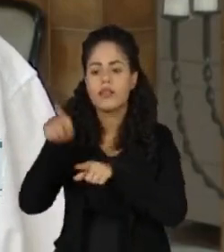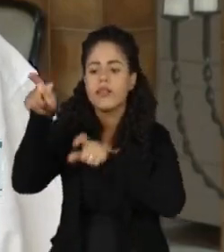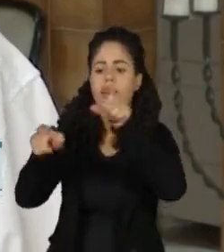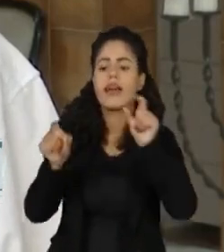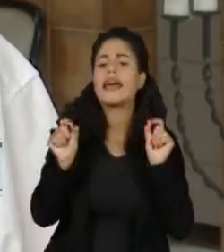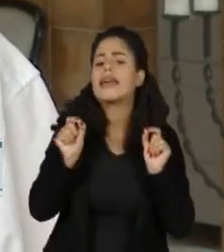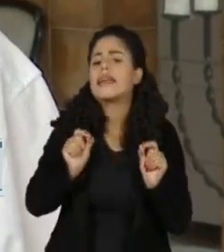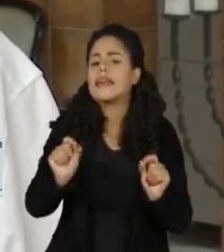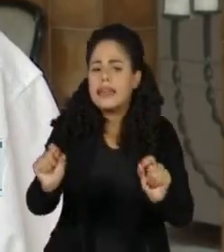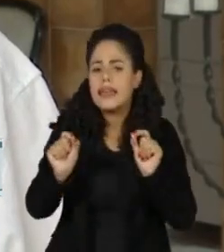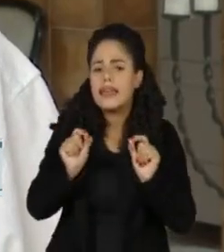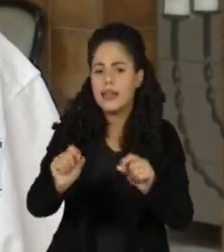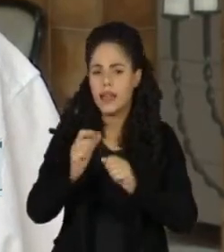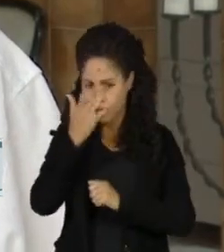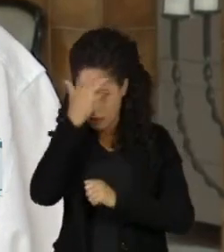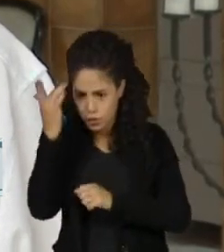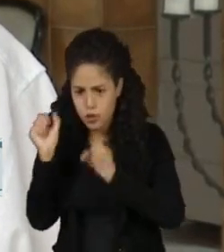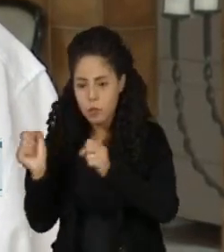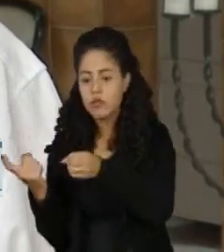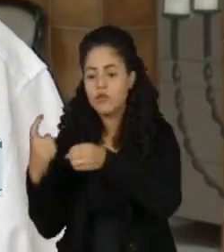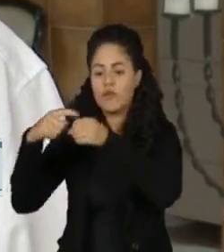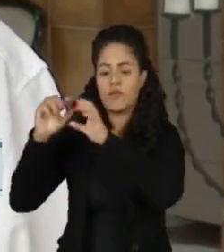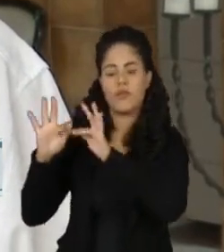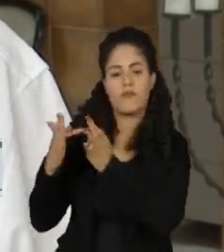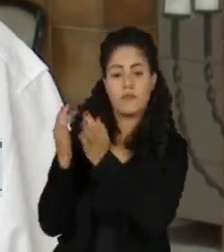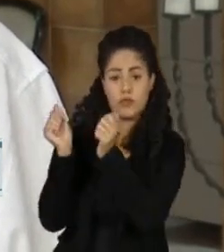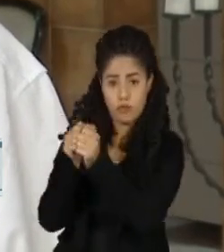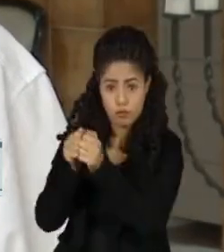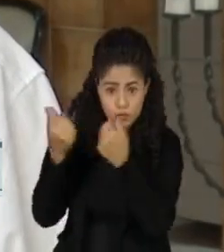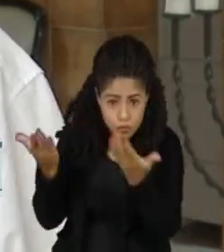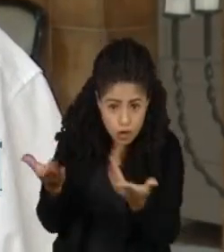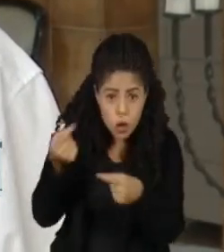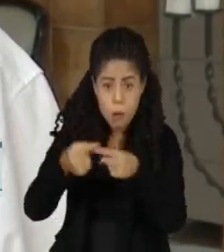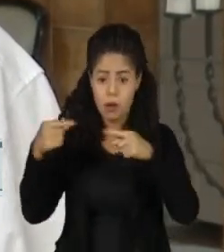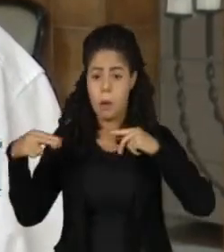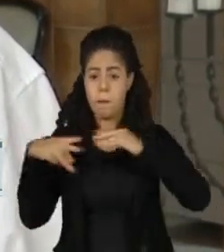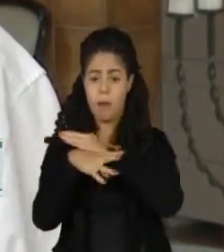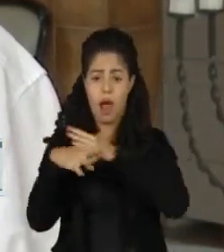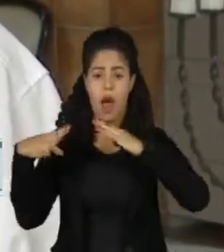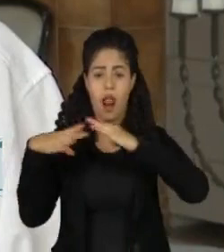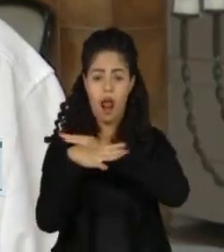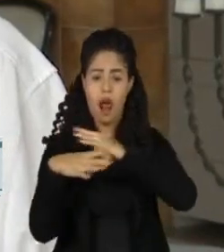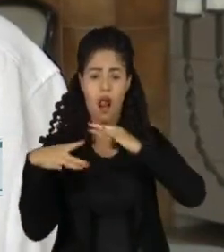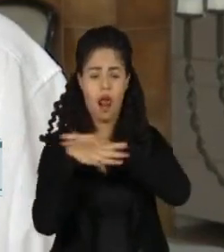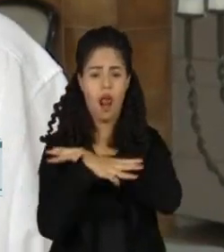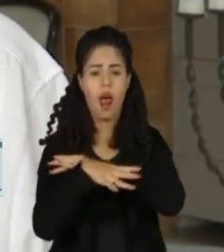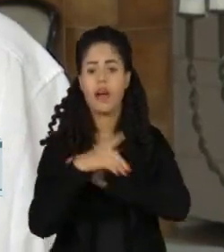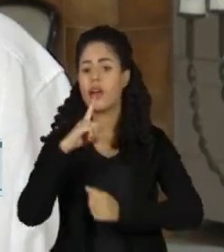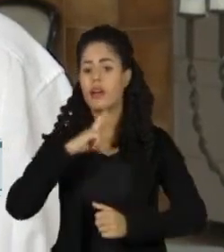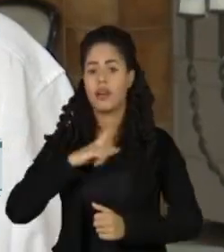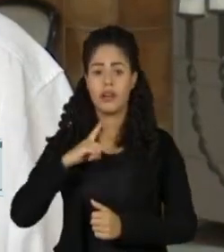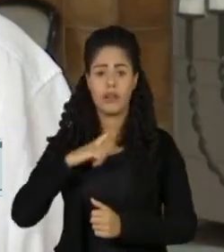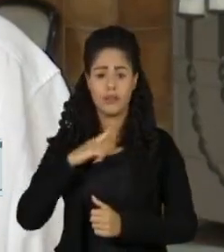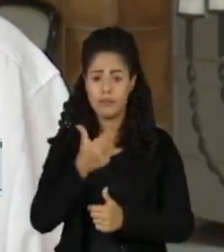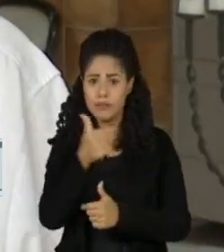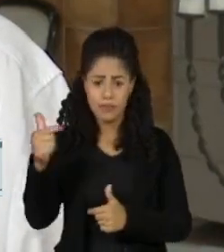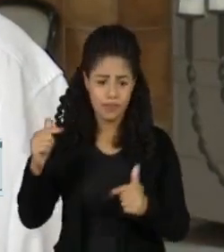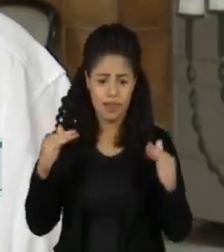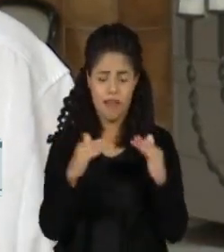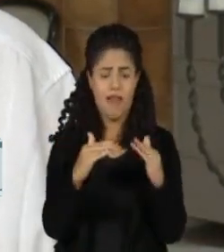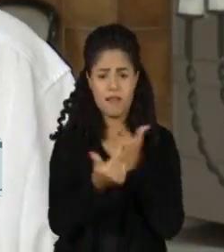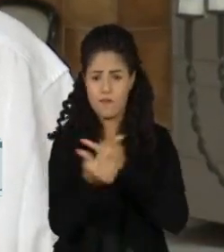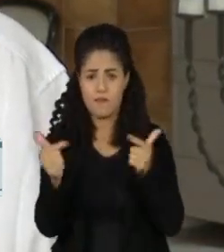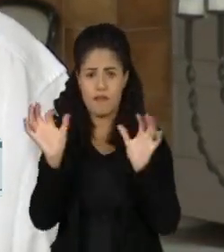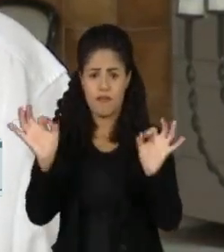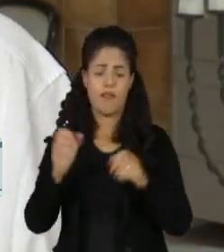aqueles que podem voltar para suas famílias, porque a cidade está cheia de pessoas que não têm onde ficar e que são